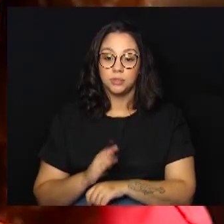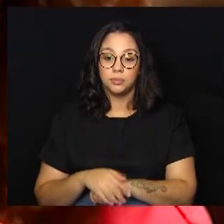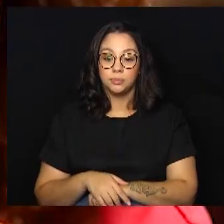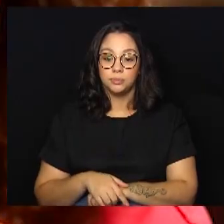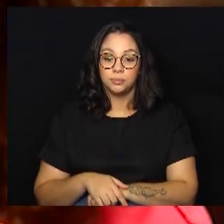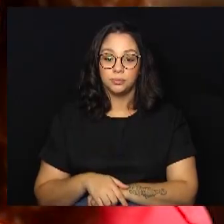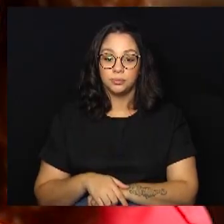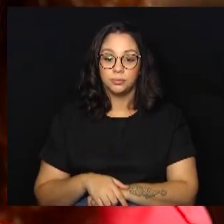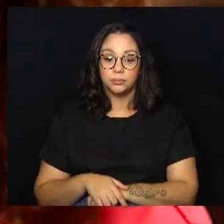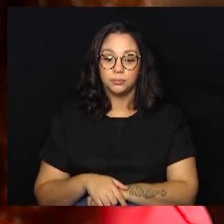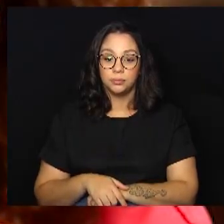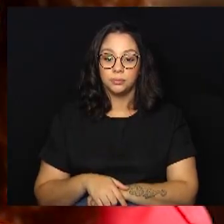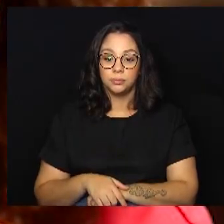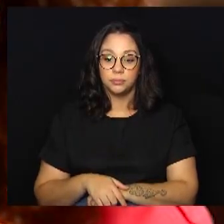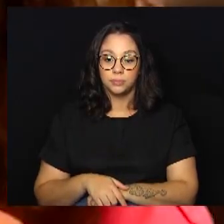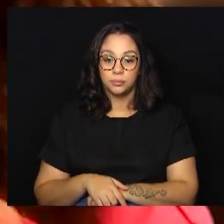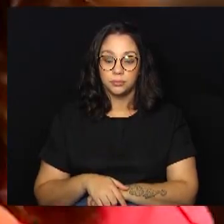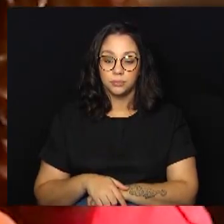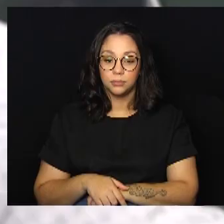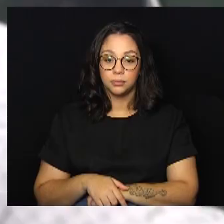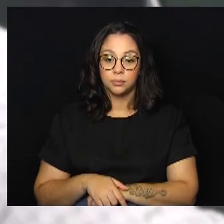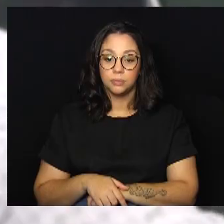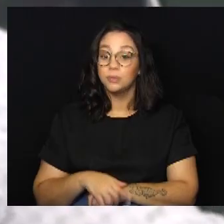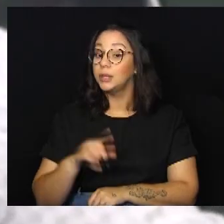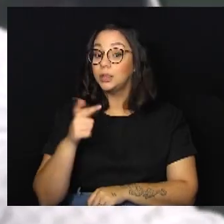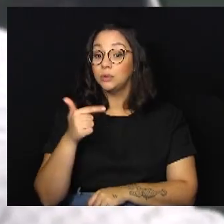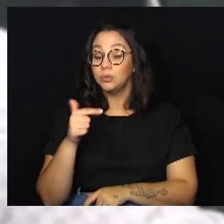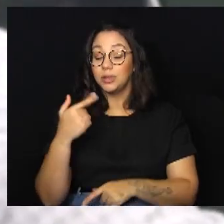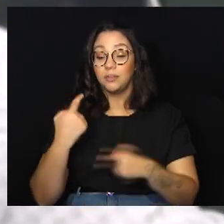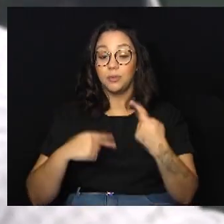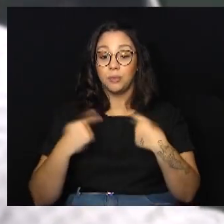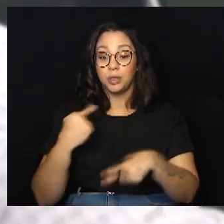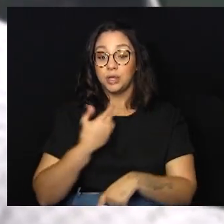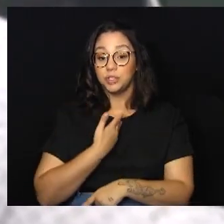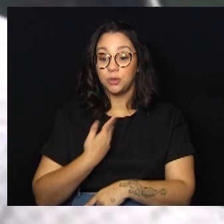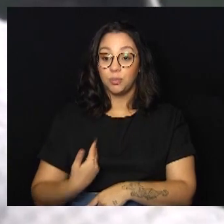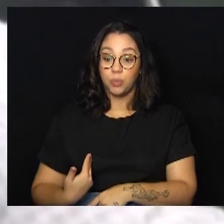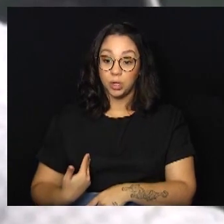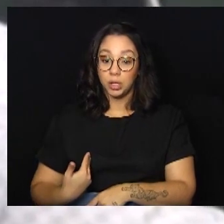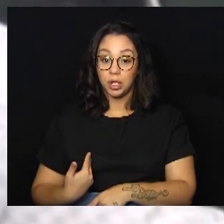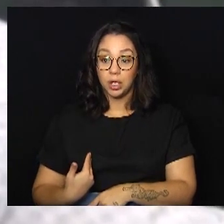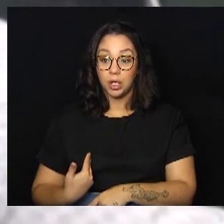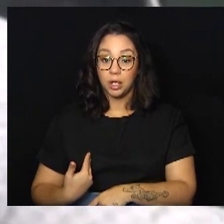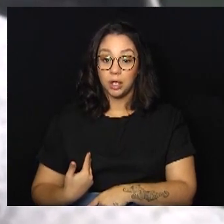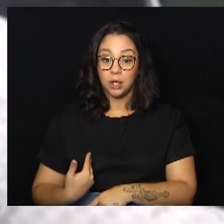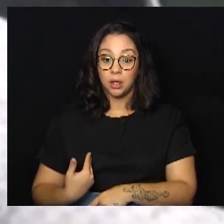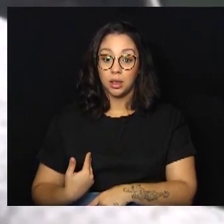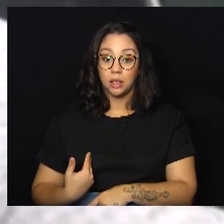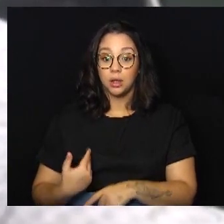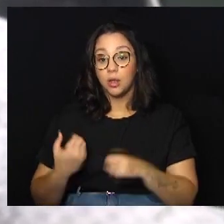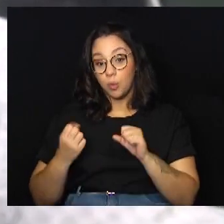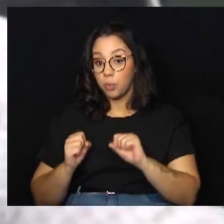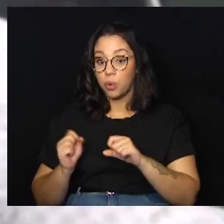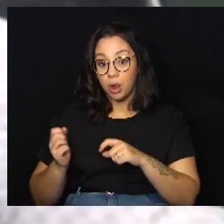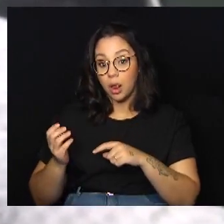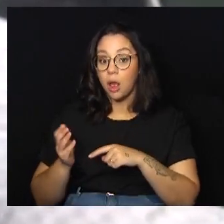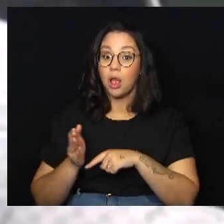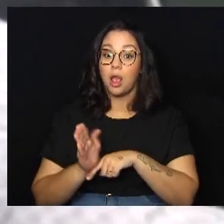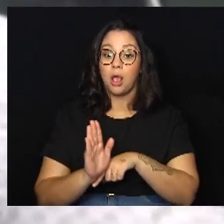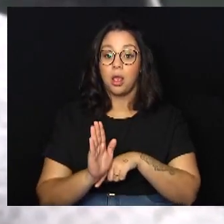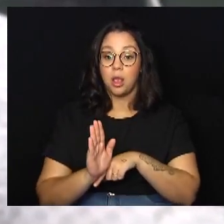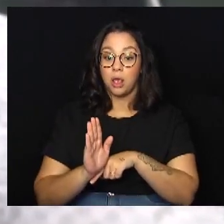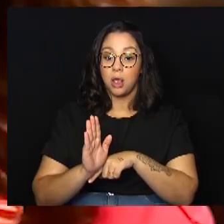onde não houve políticas públicas que pudessem cooperar com o